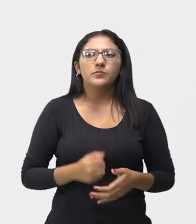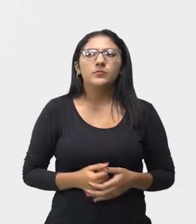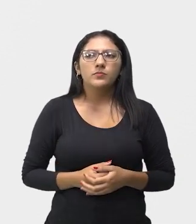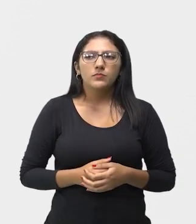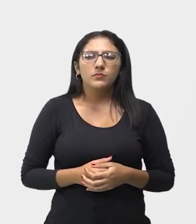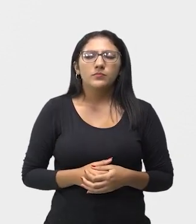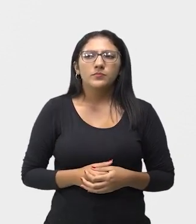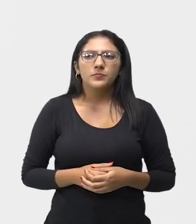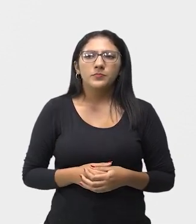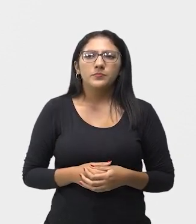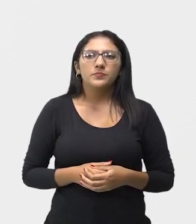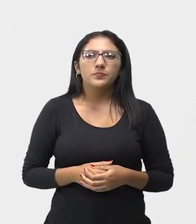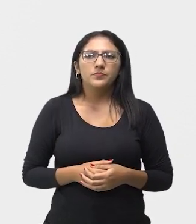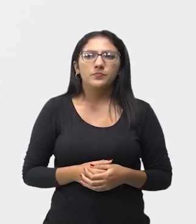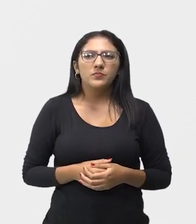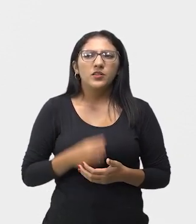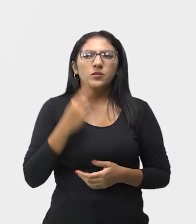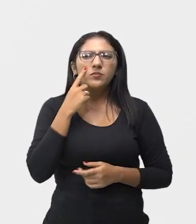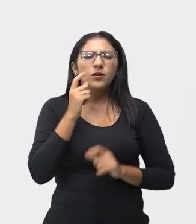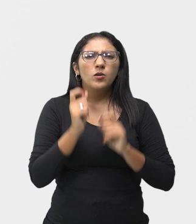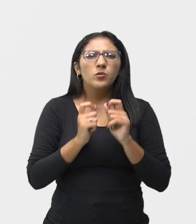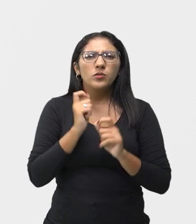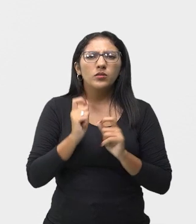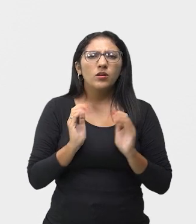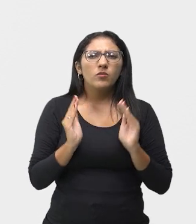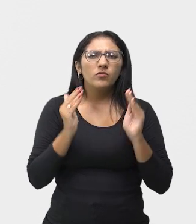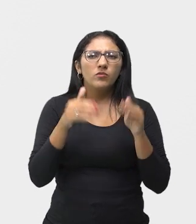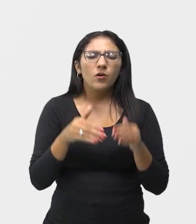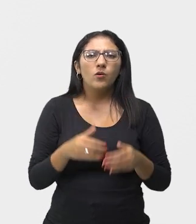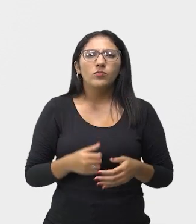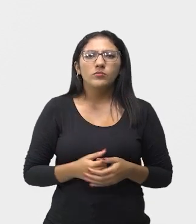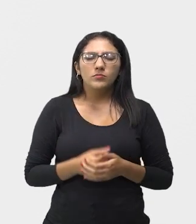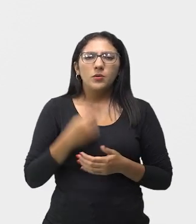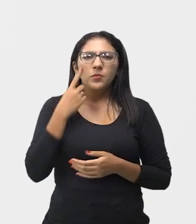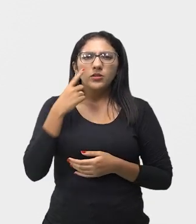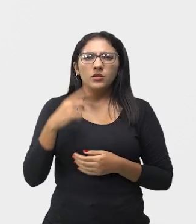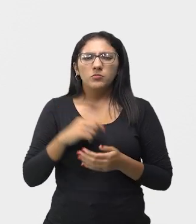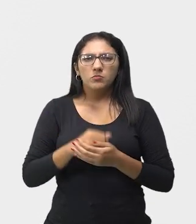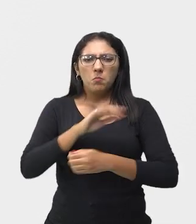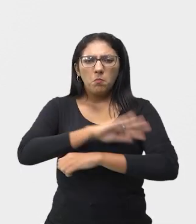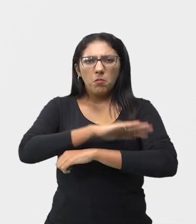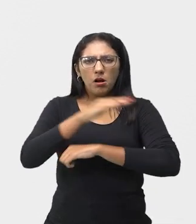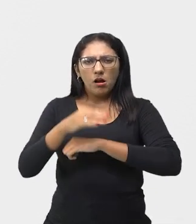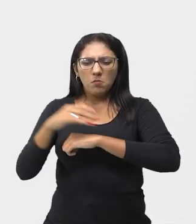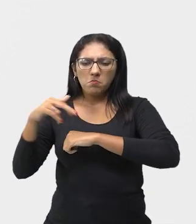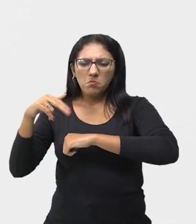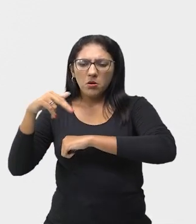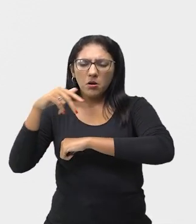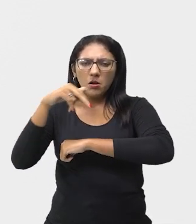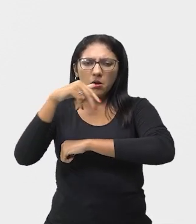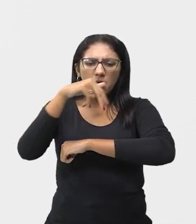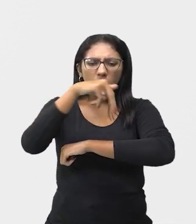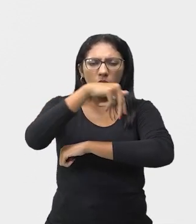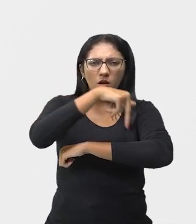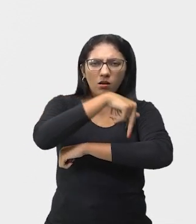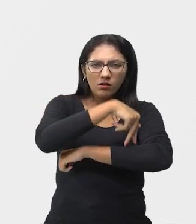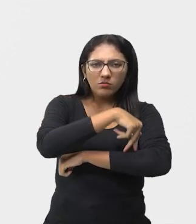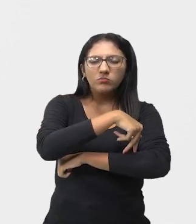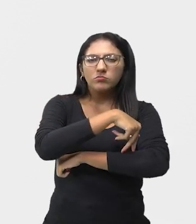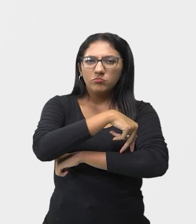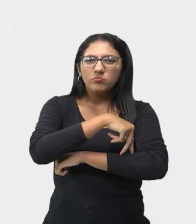Bem, o que seria o foco? Atravessar uma ponte de madeira suspensa por